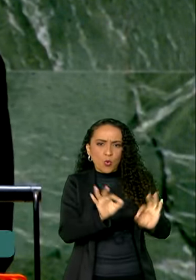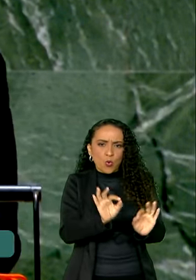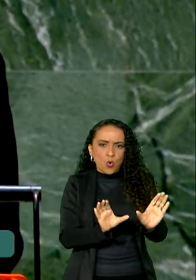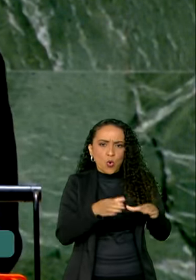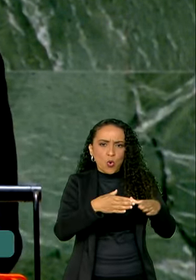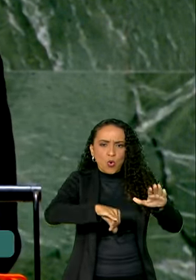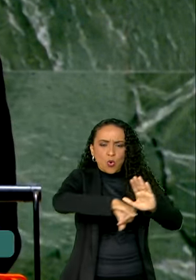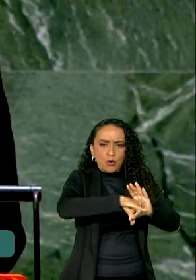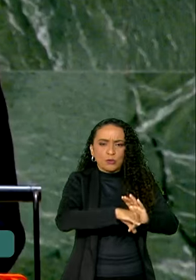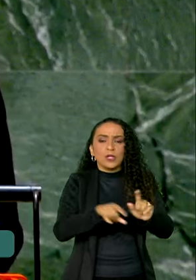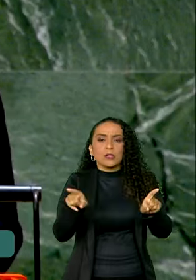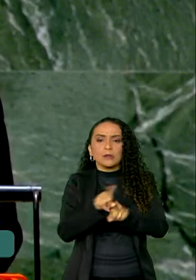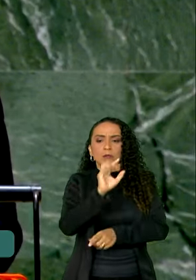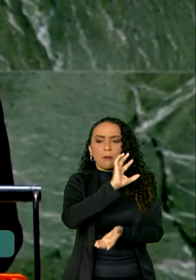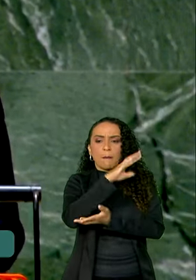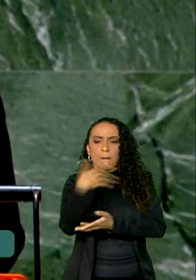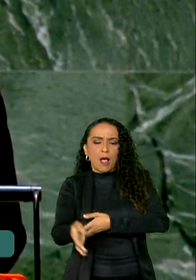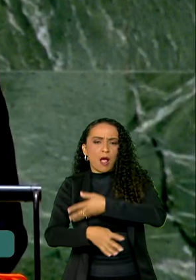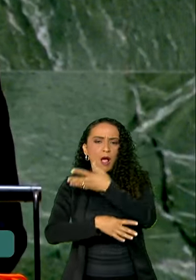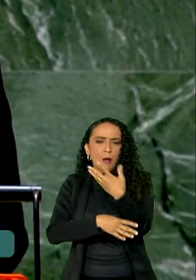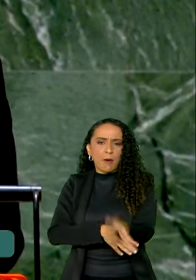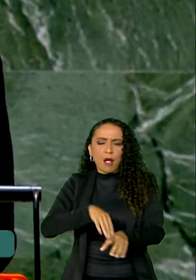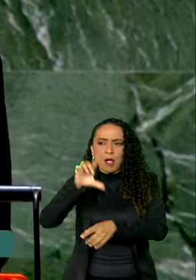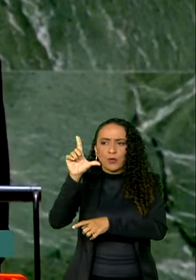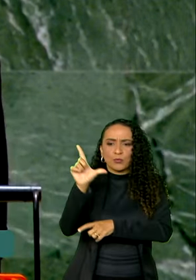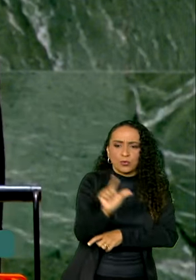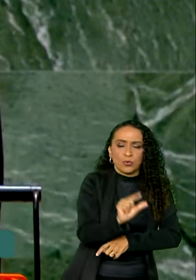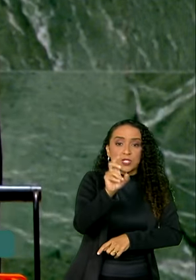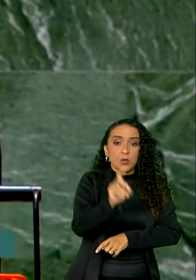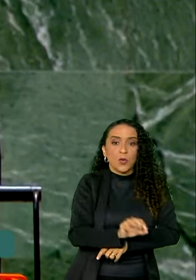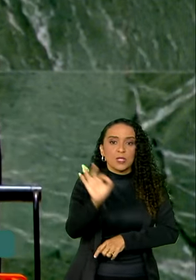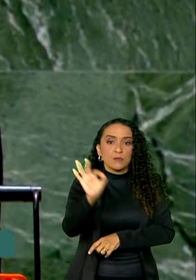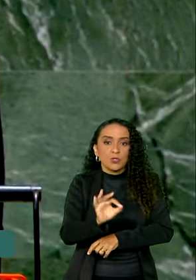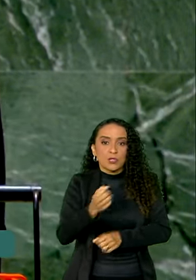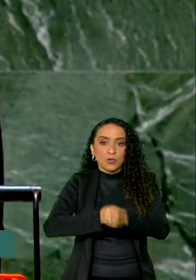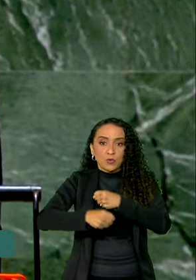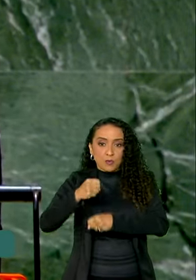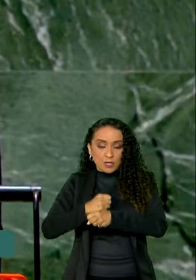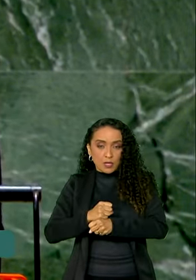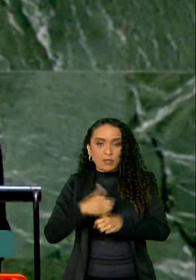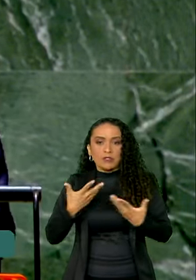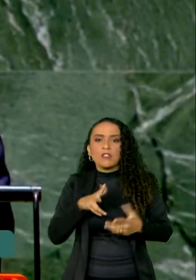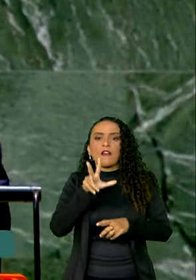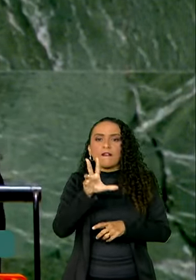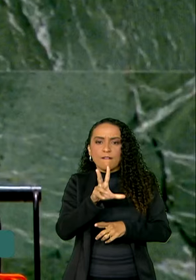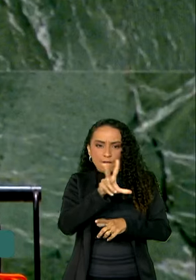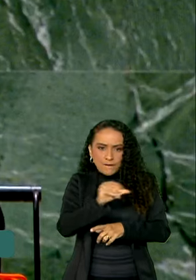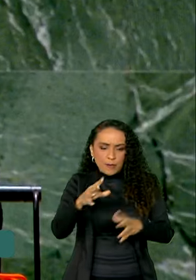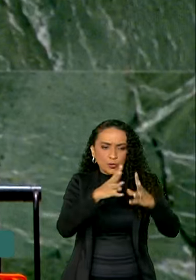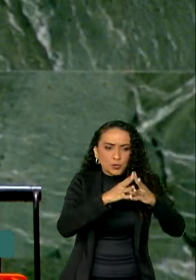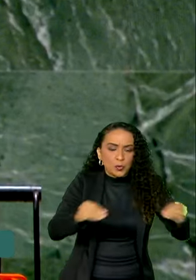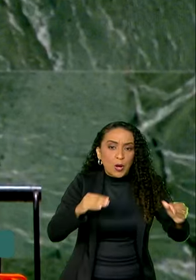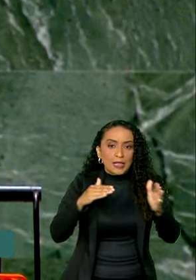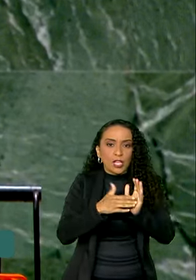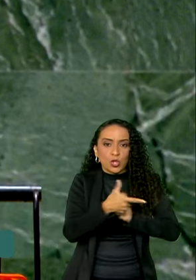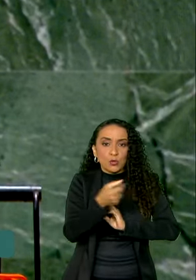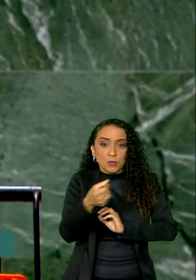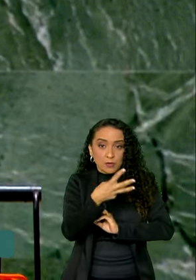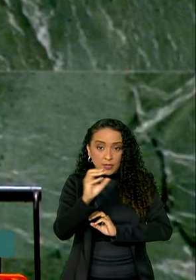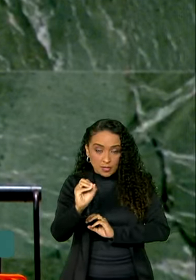Reduzimos o desmatamento na Amazônia em 50% no último ano e vamos erradicá-lo até 2030.